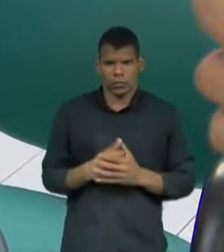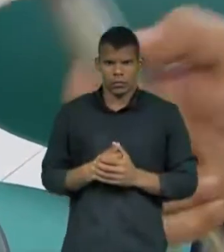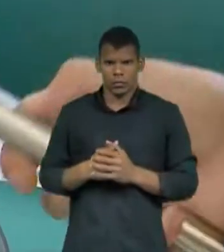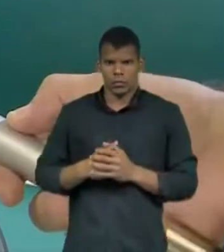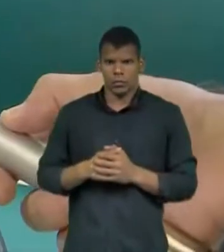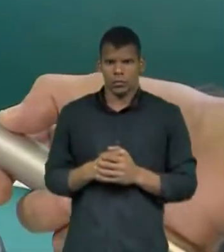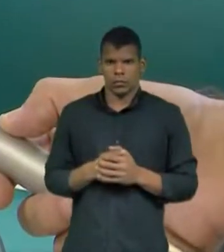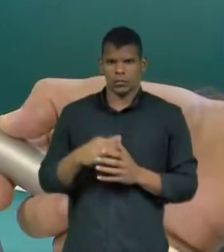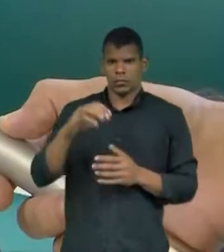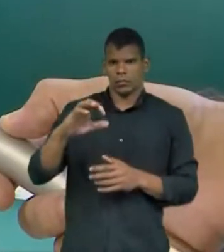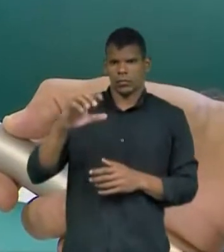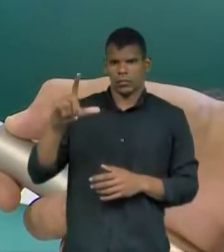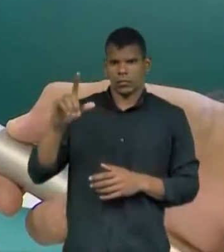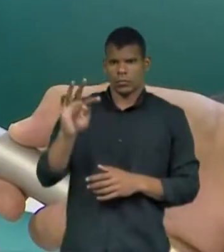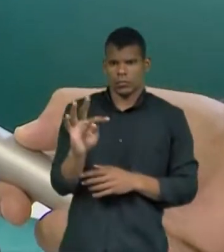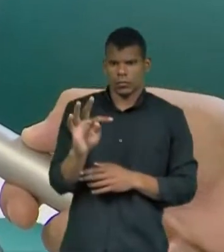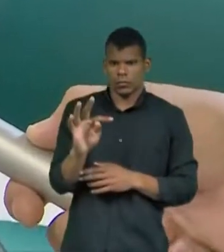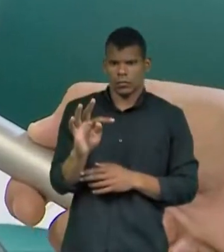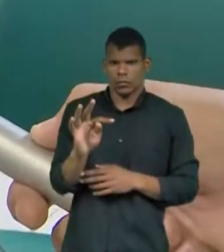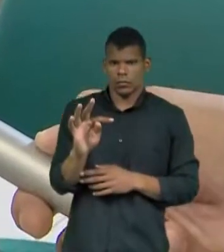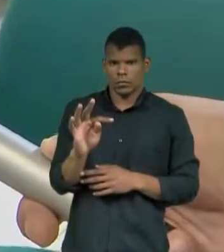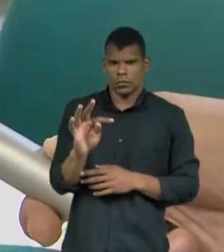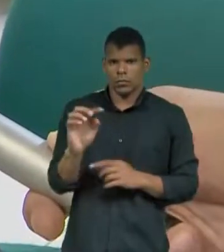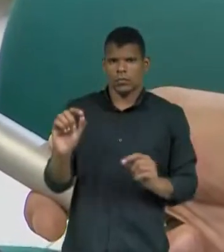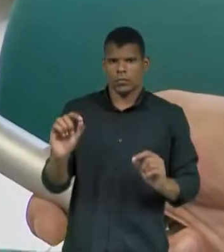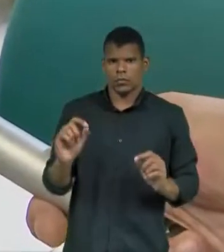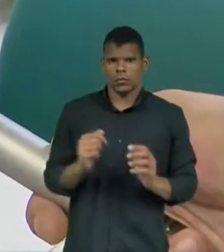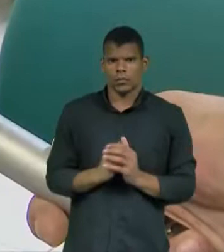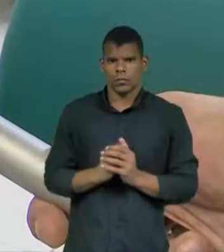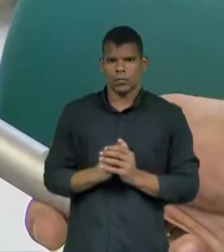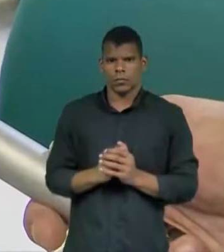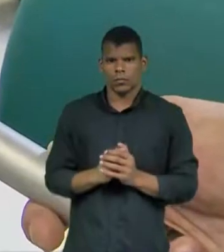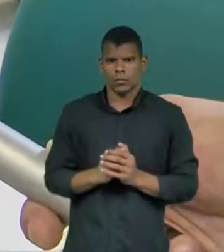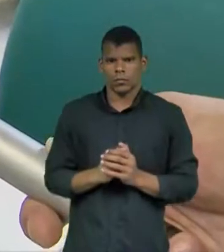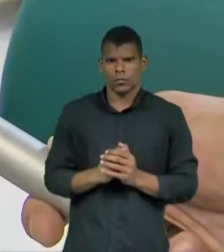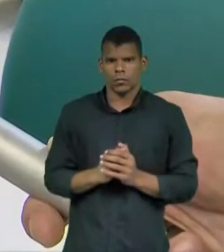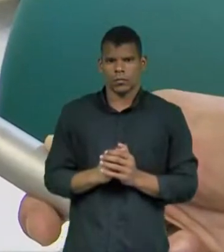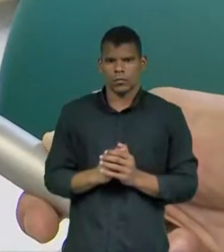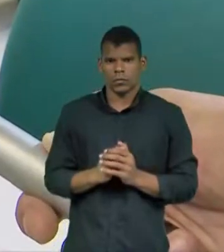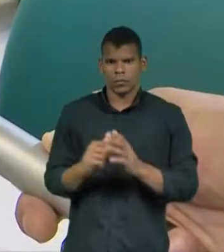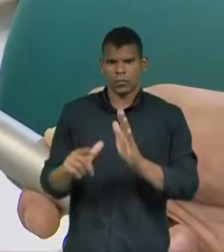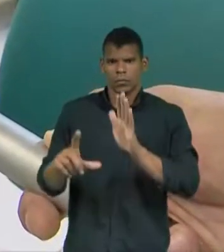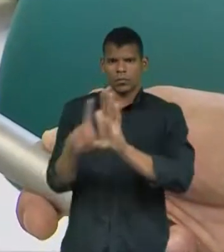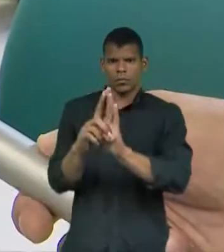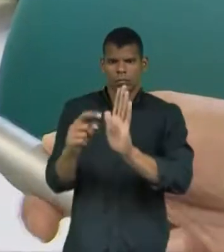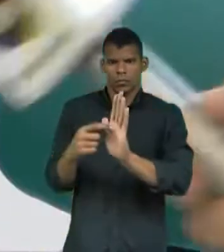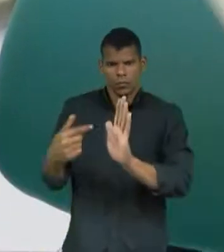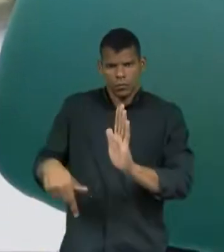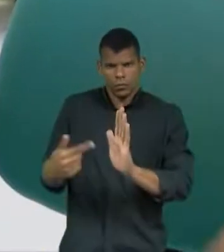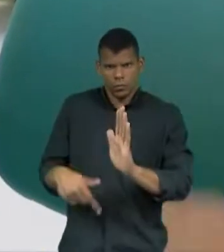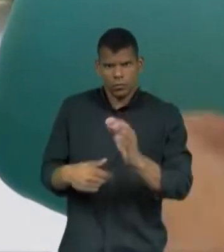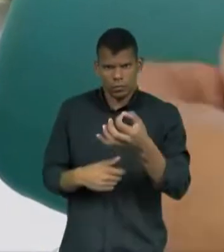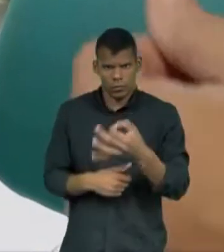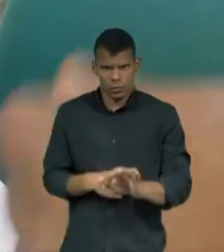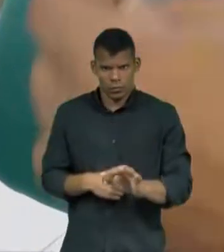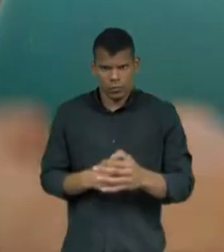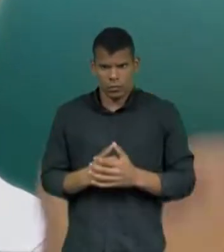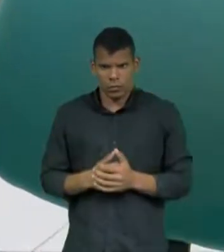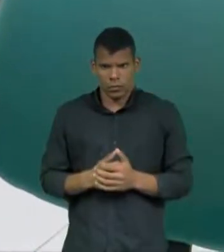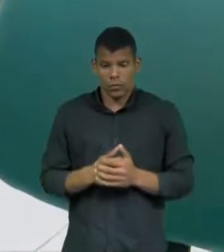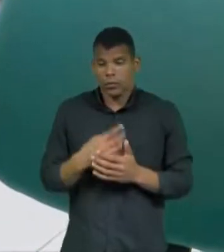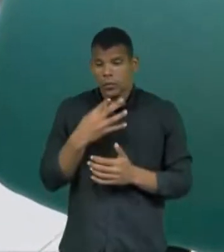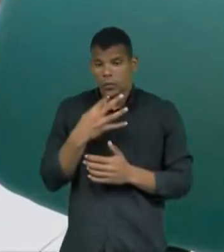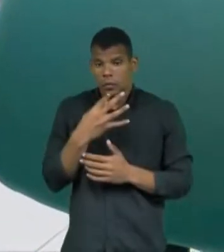CLT? É, CLT, eu acredito que é aquela negócio da lei do trabalhador, né? O senhor tem conhecimento assim